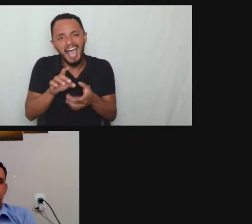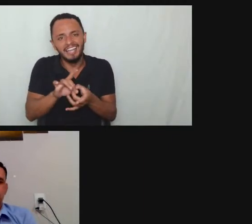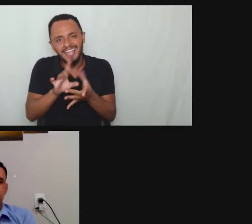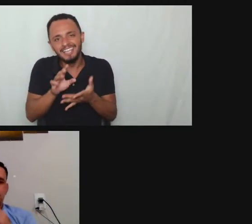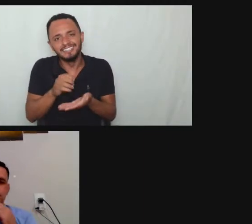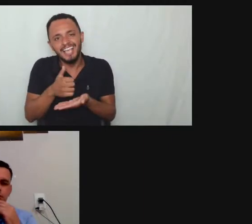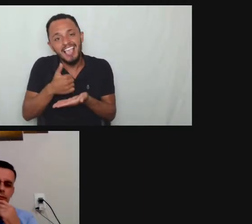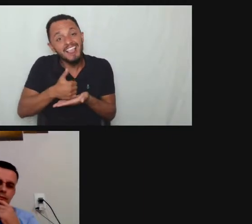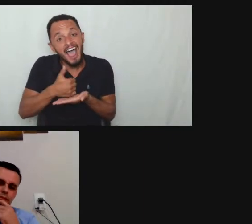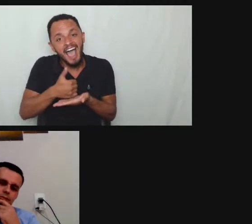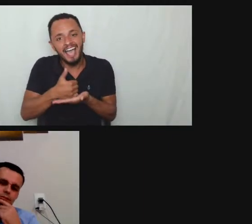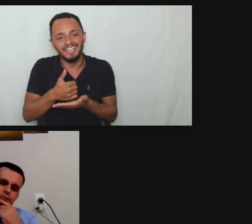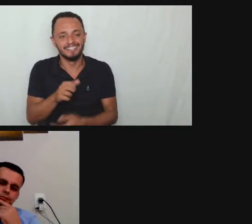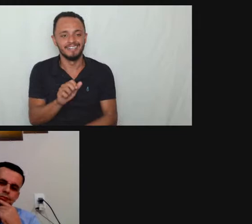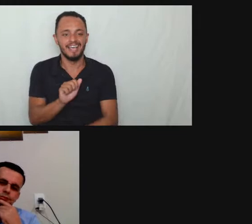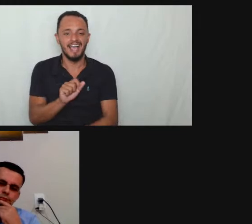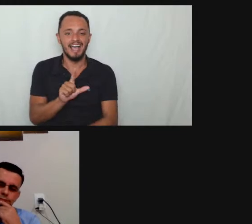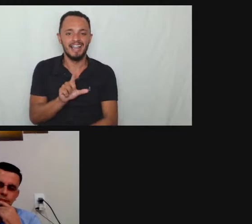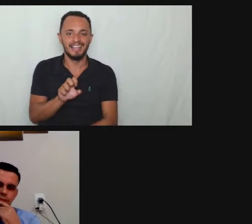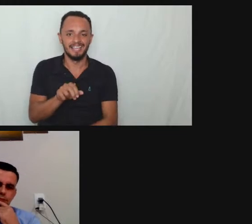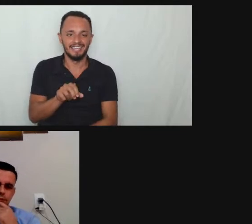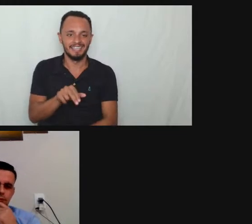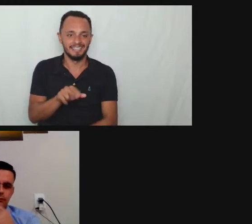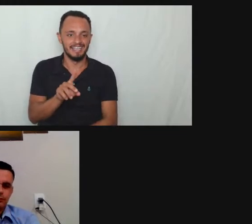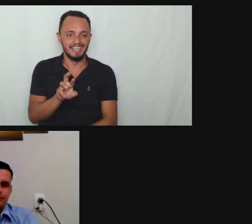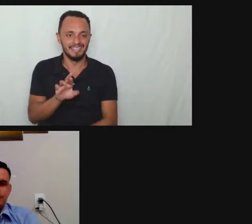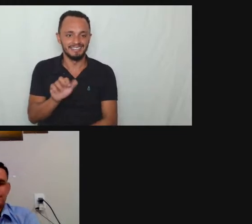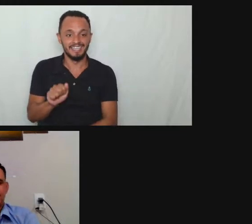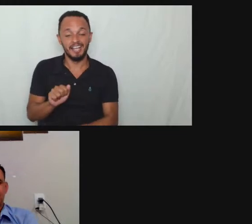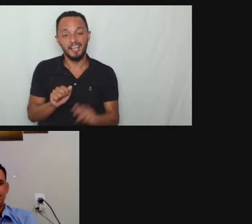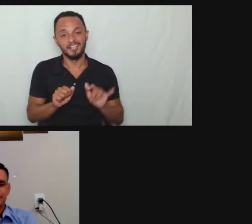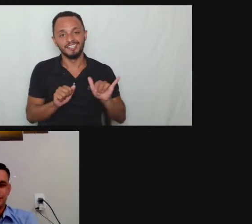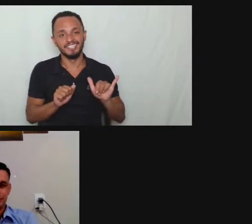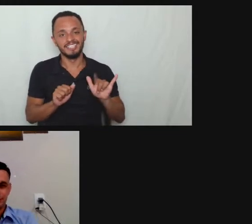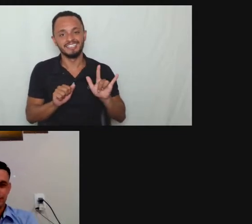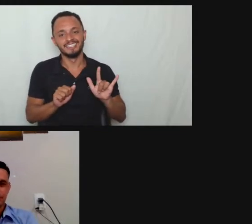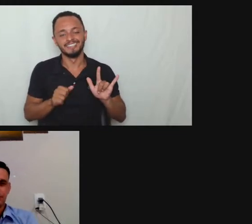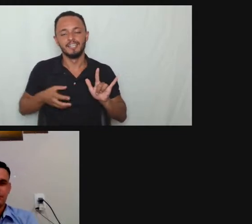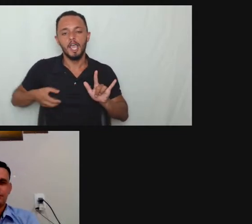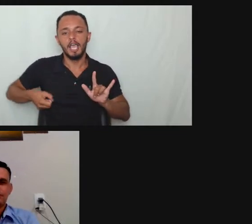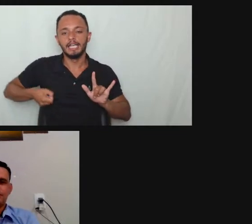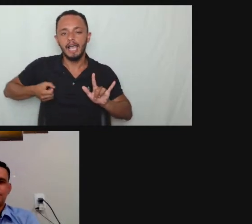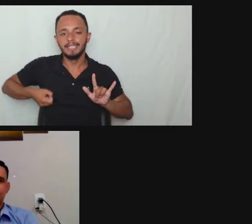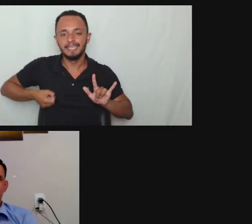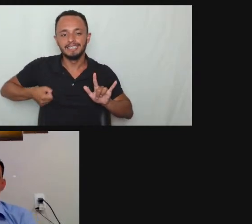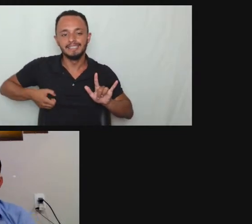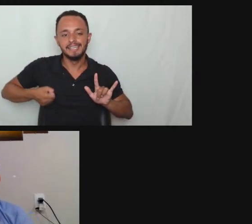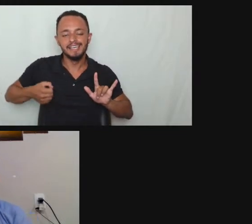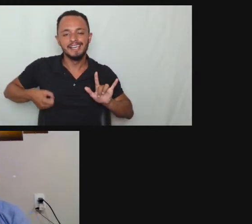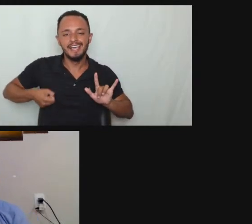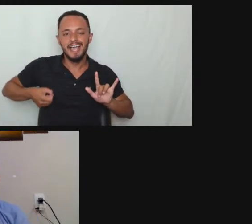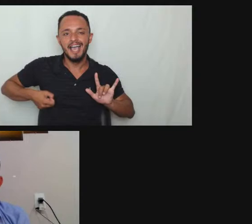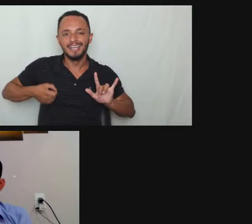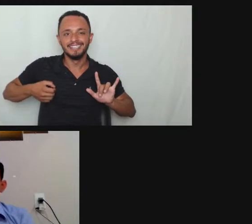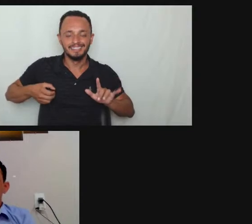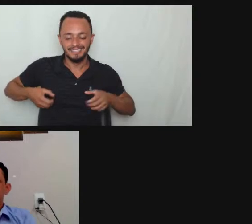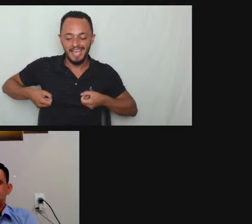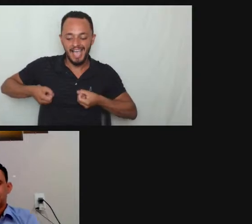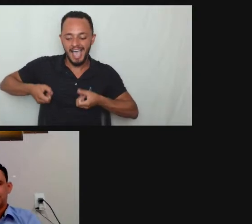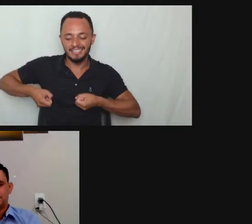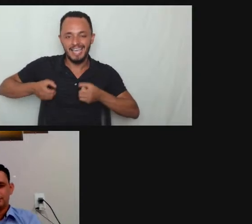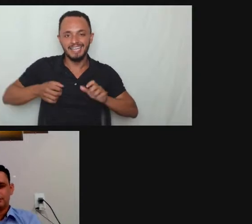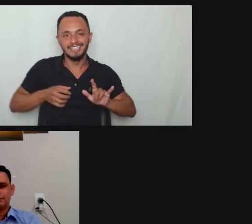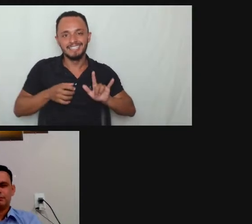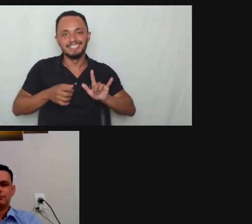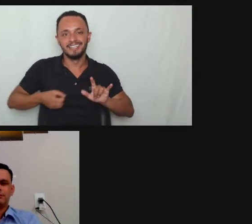faz igual o Alessandro mandou o código aqui o Charles né para quem não sabe esse é o código aqui da nossa comunidade do clube dos